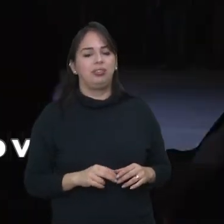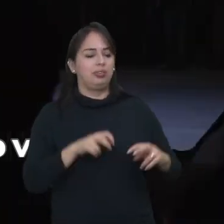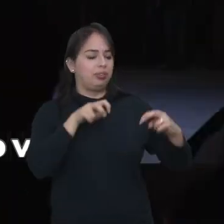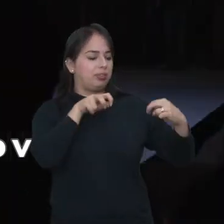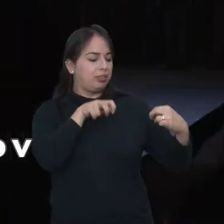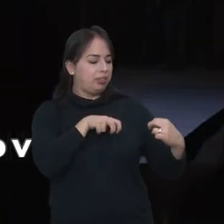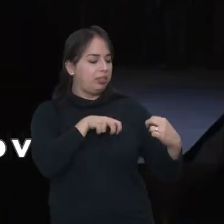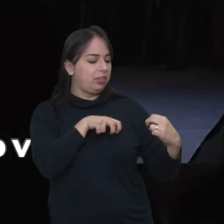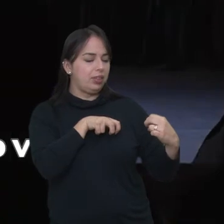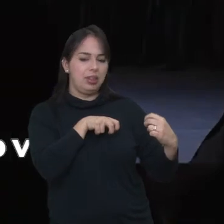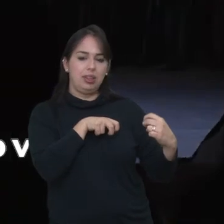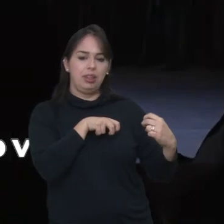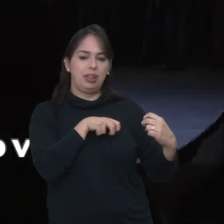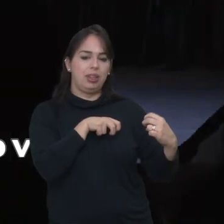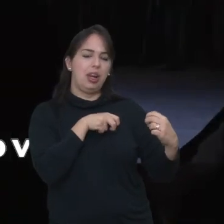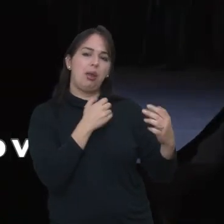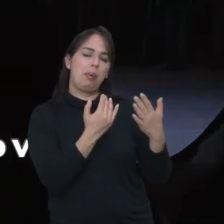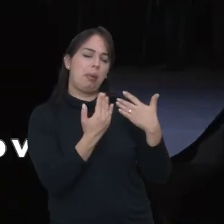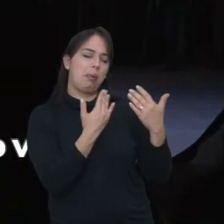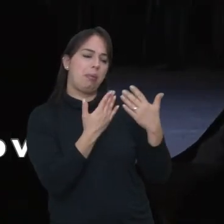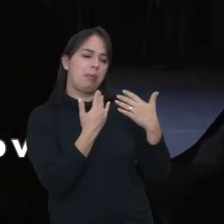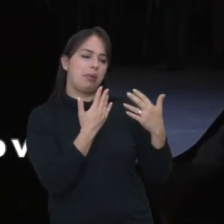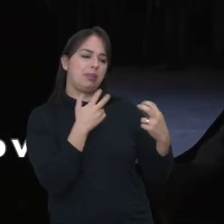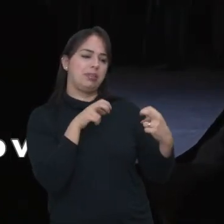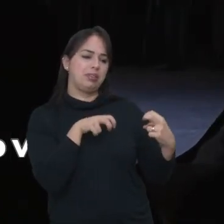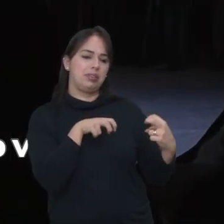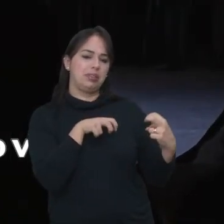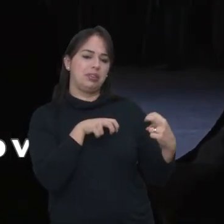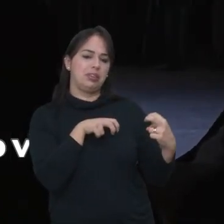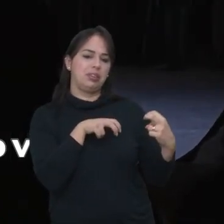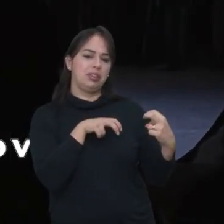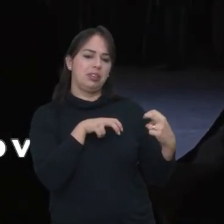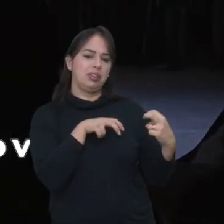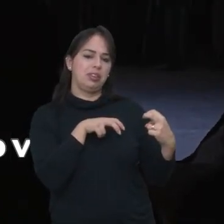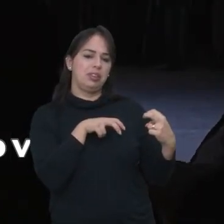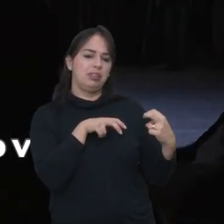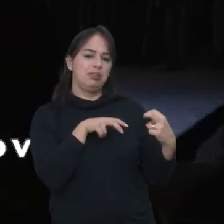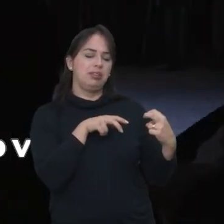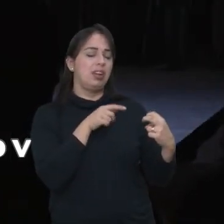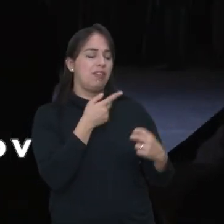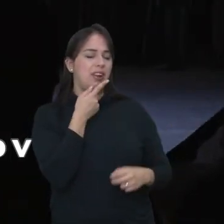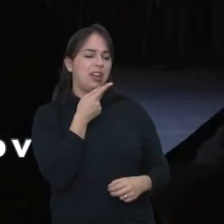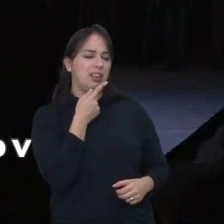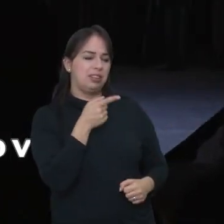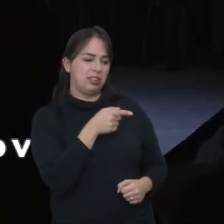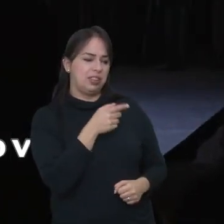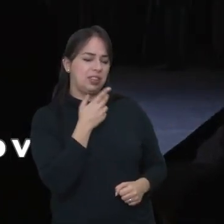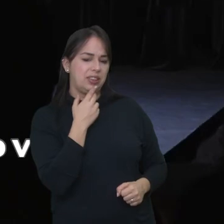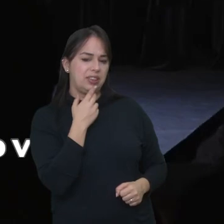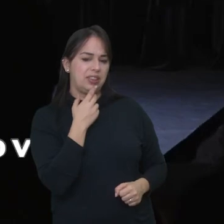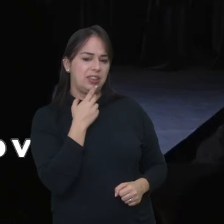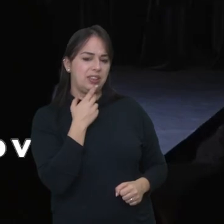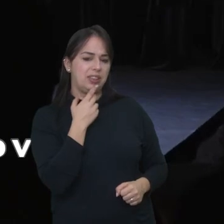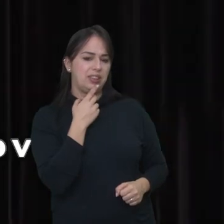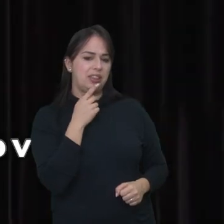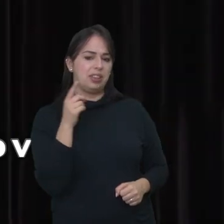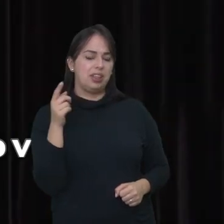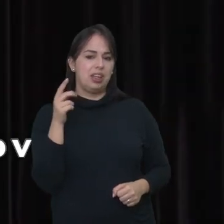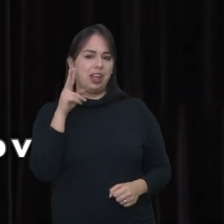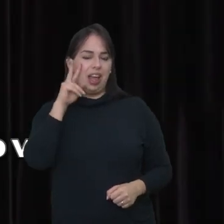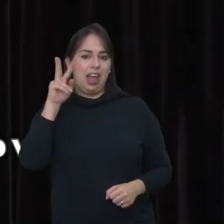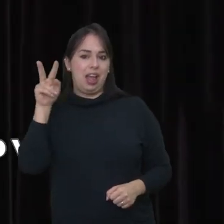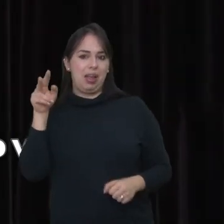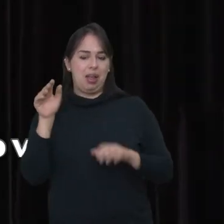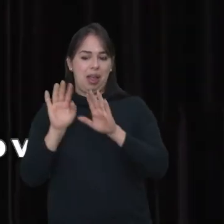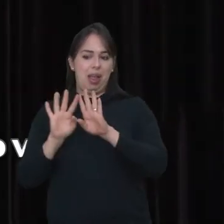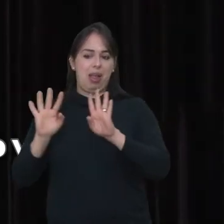Eu lembro que a gente sentou assim E aí a gente começou a conversar E ficou super tenso Aí eu falei pra ela assim Sabia que a